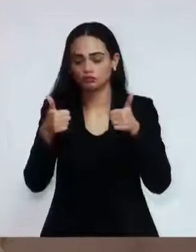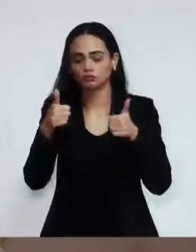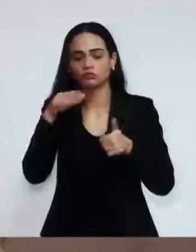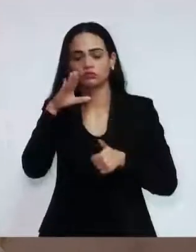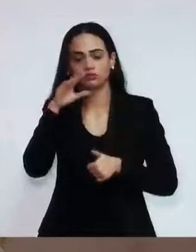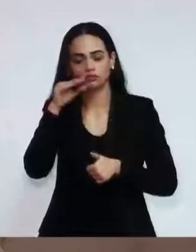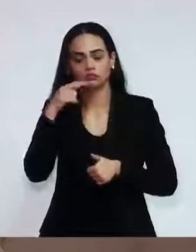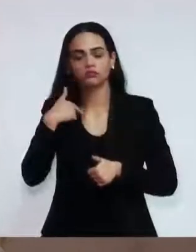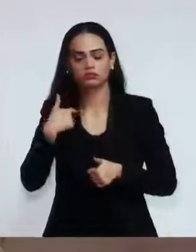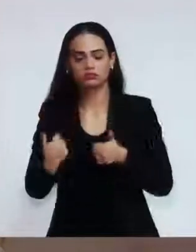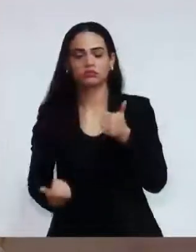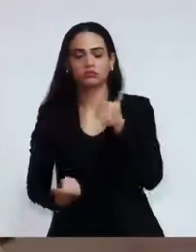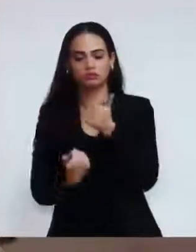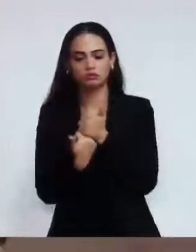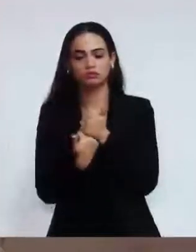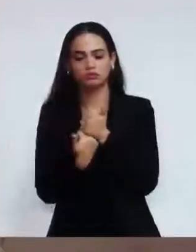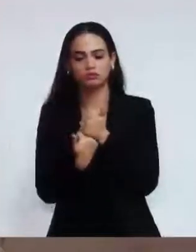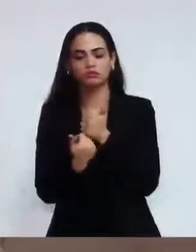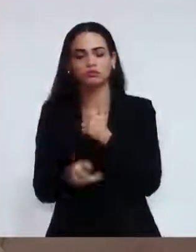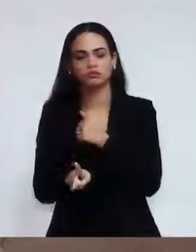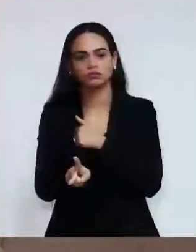sempre comigo, estarei sempre à disposição.